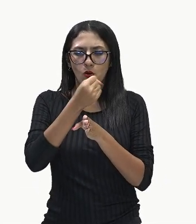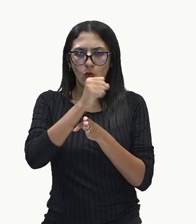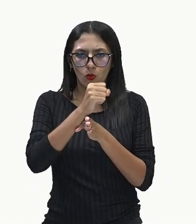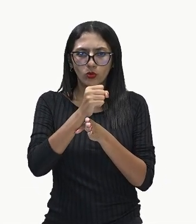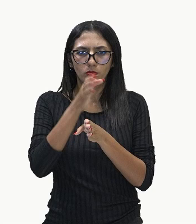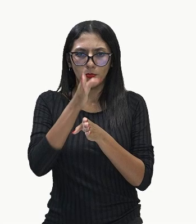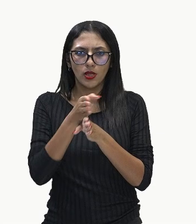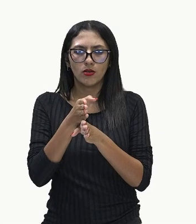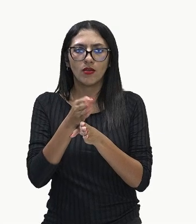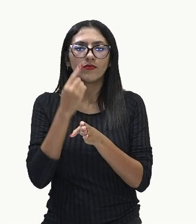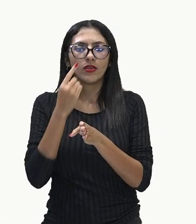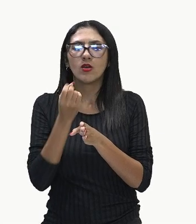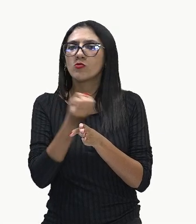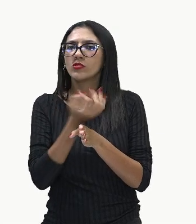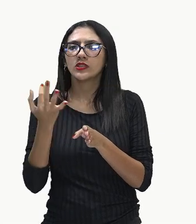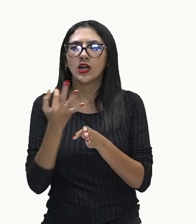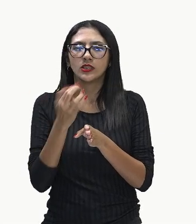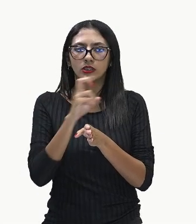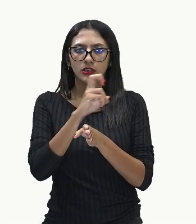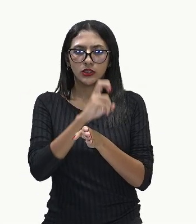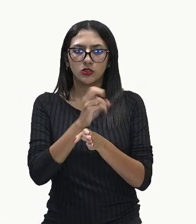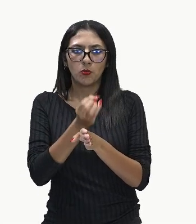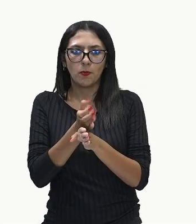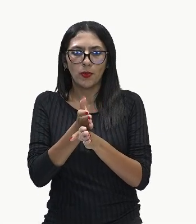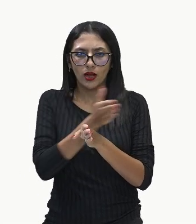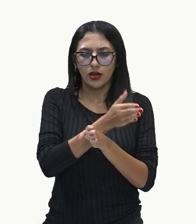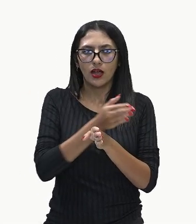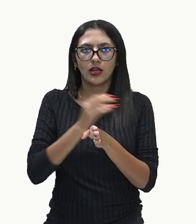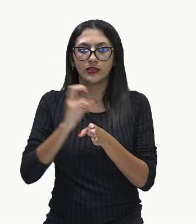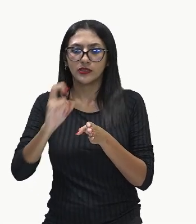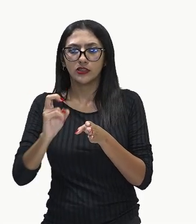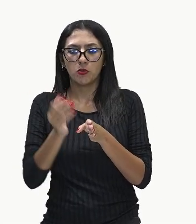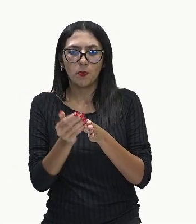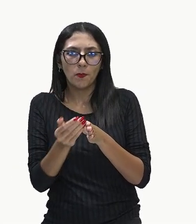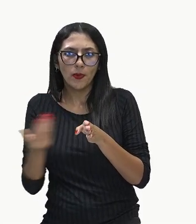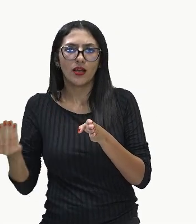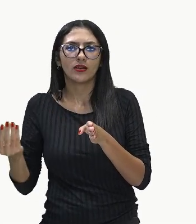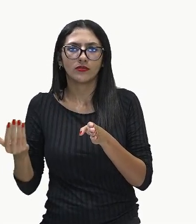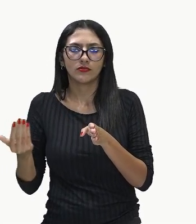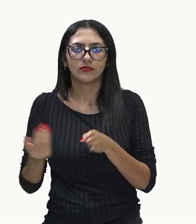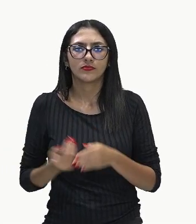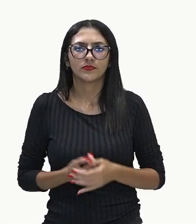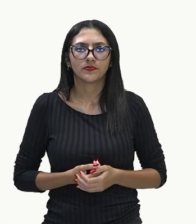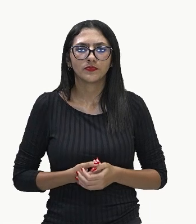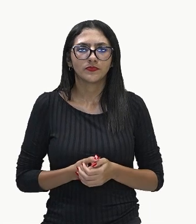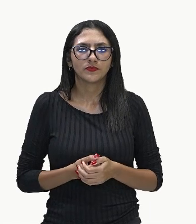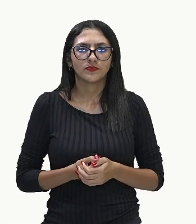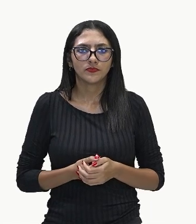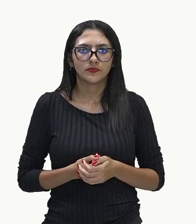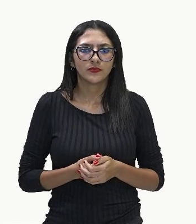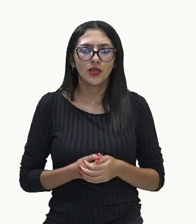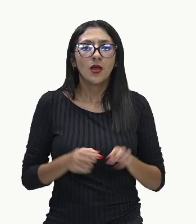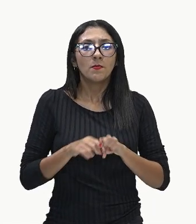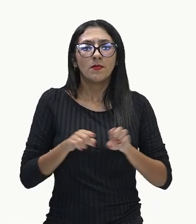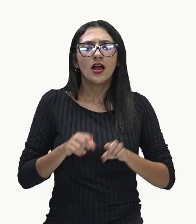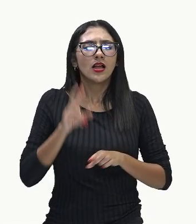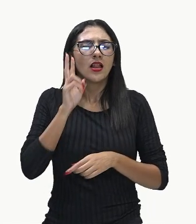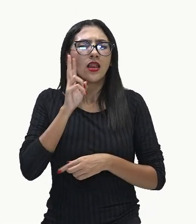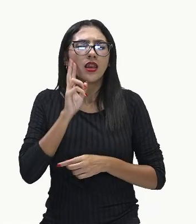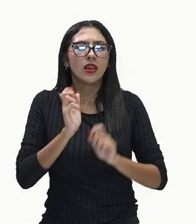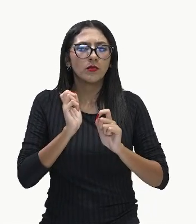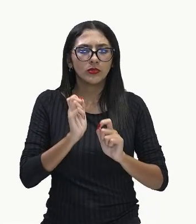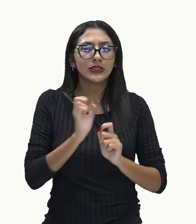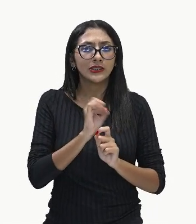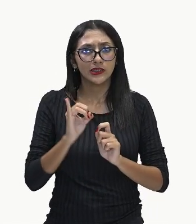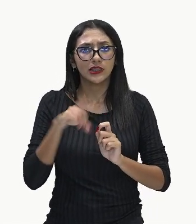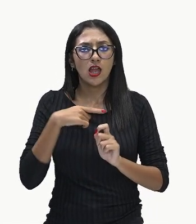5 para um lado, e 5 para o outro, tudo bem? Só que sempre que nós temos números pares de